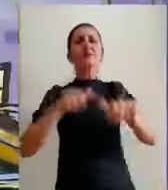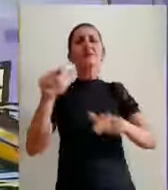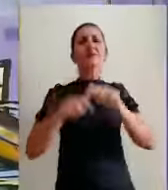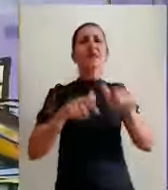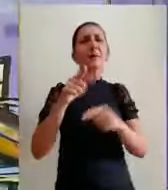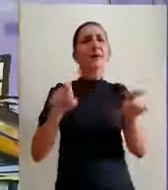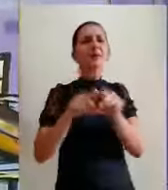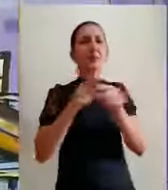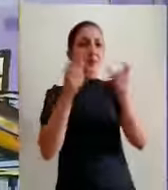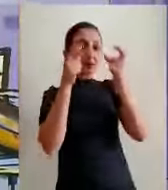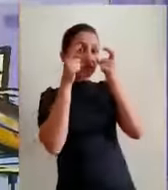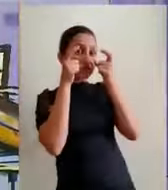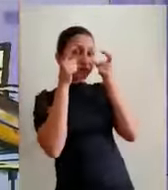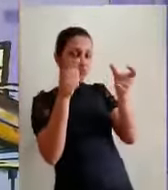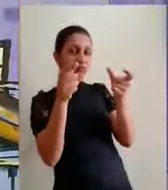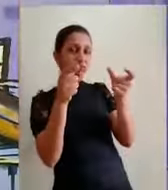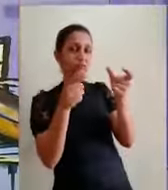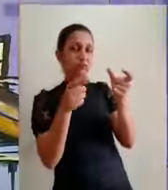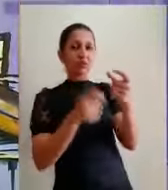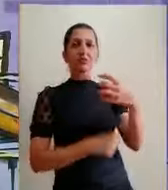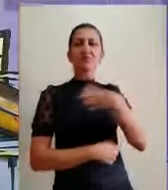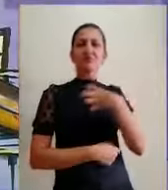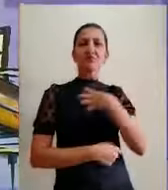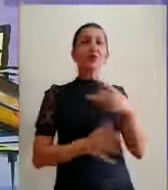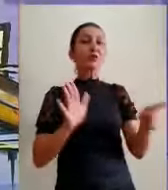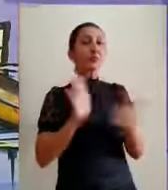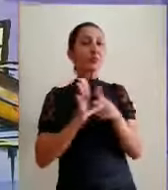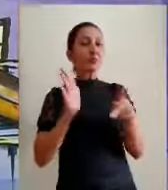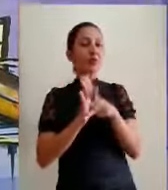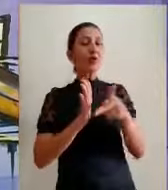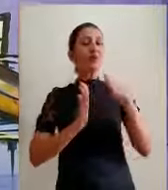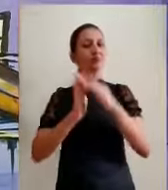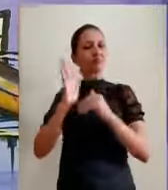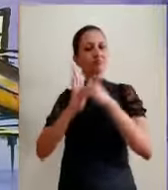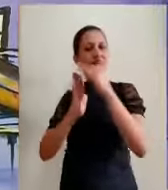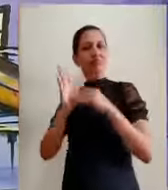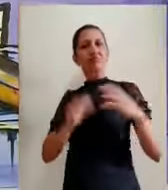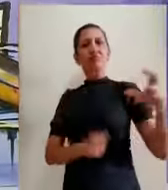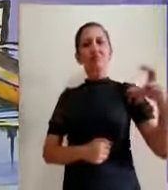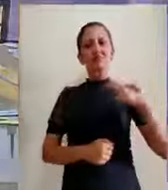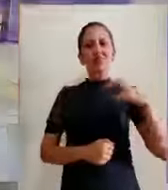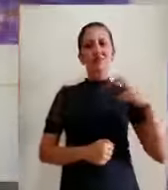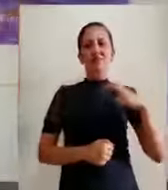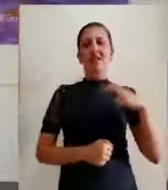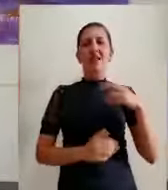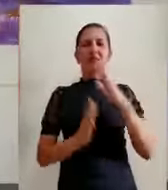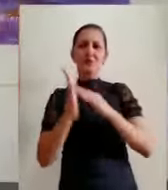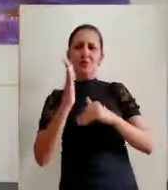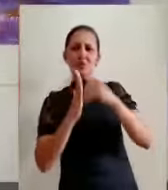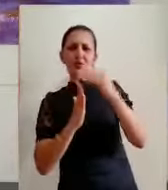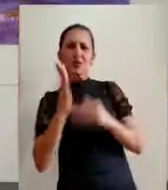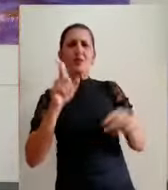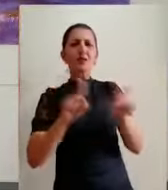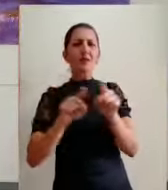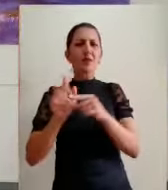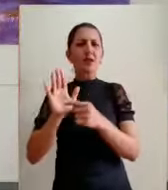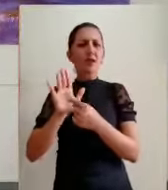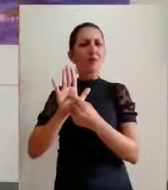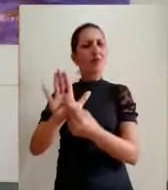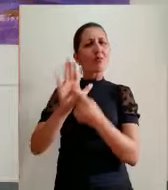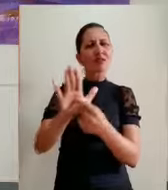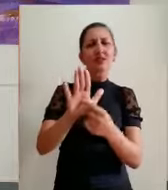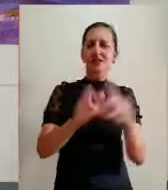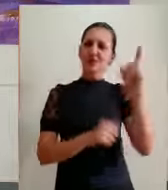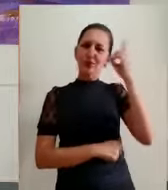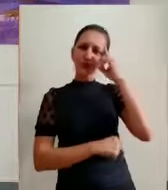chama muita atenção por uma técnica única e particular dela de representar essas cenas do dia a dia. Como exemplo